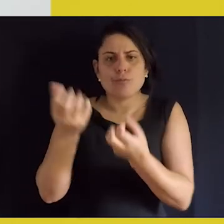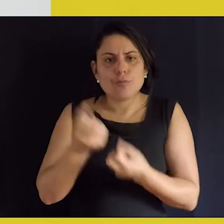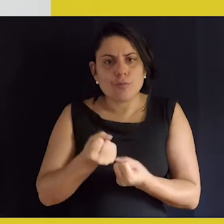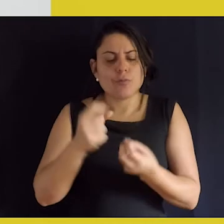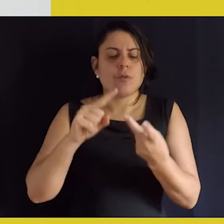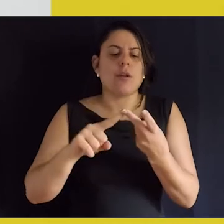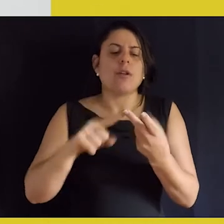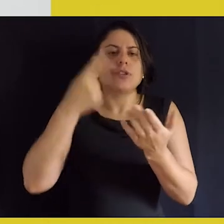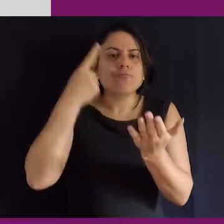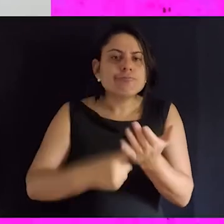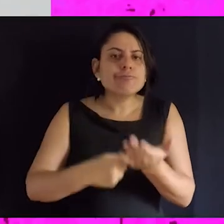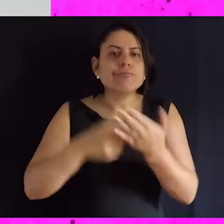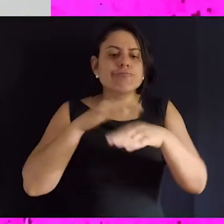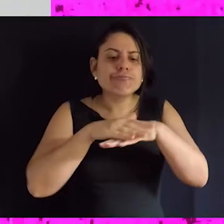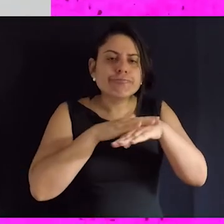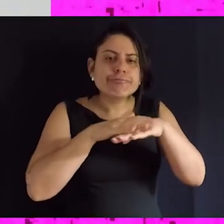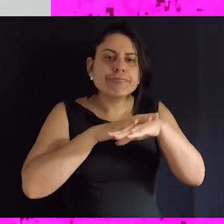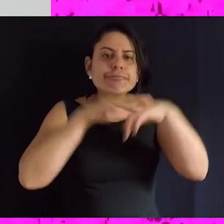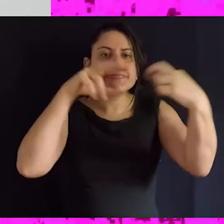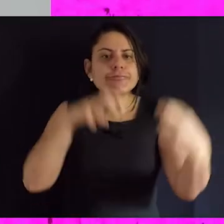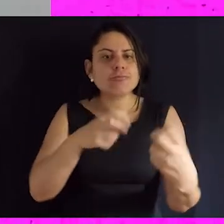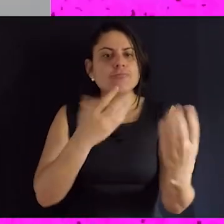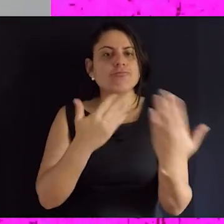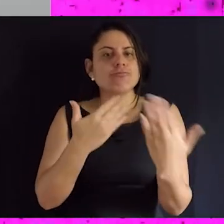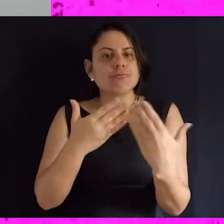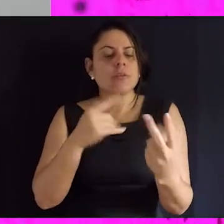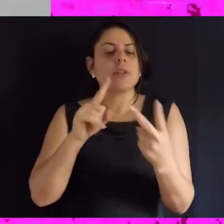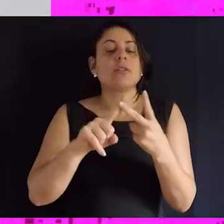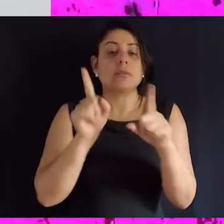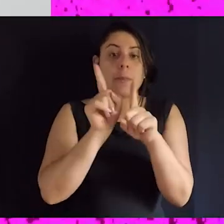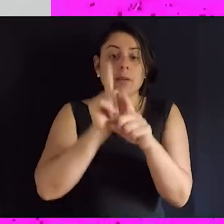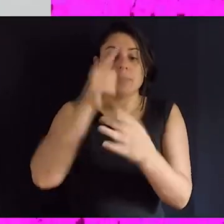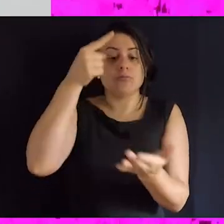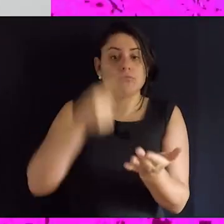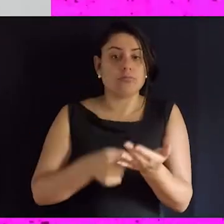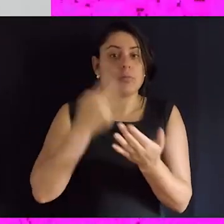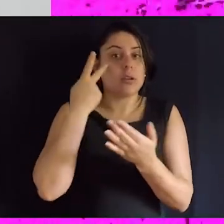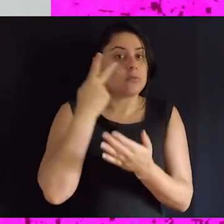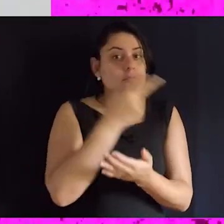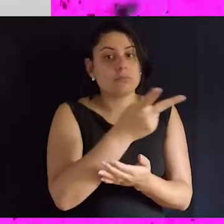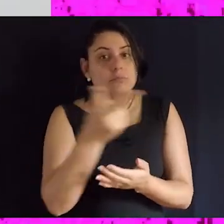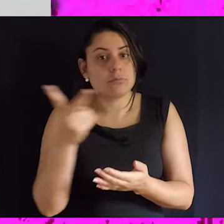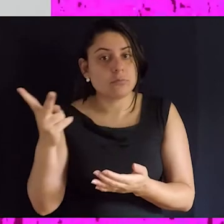agenda, acolhimentos, conversas,